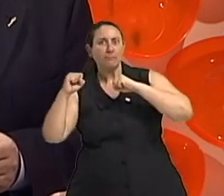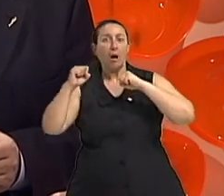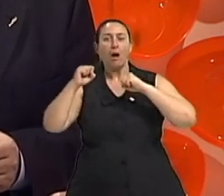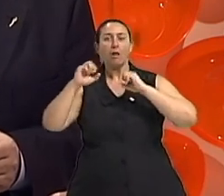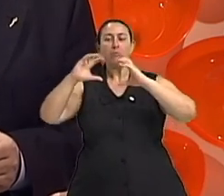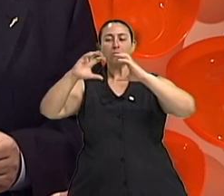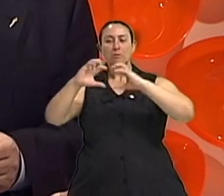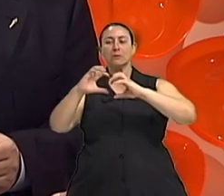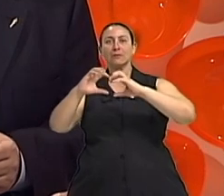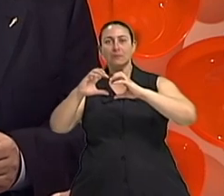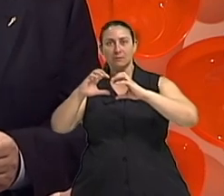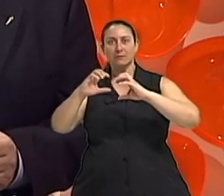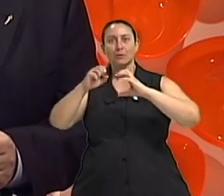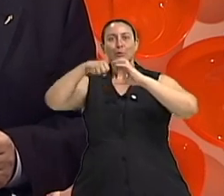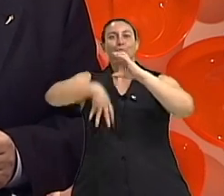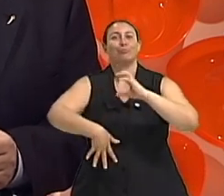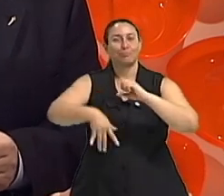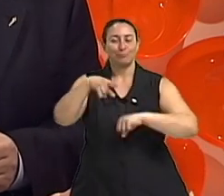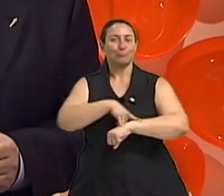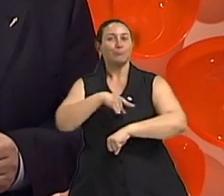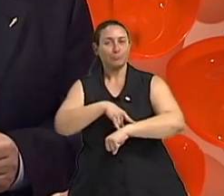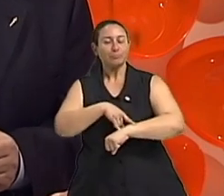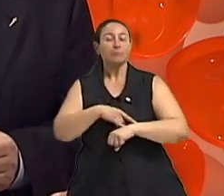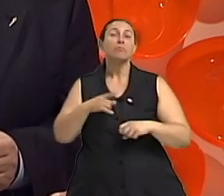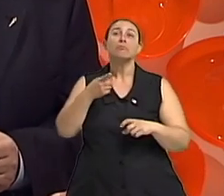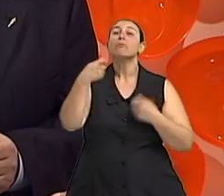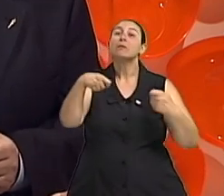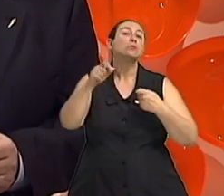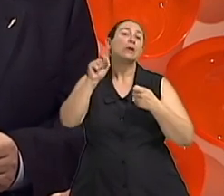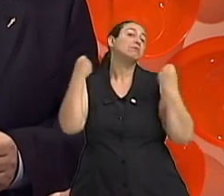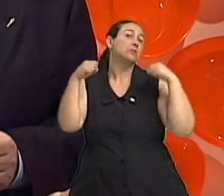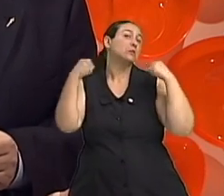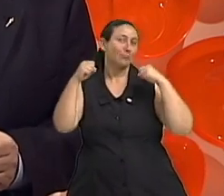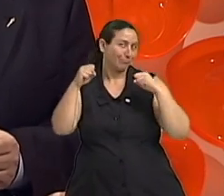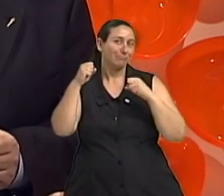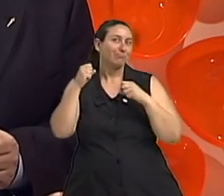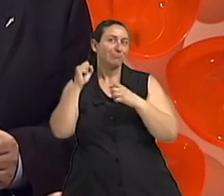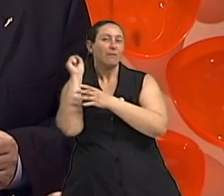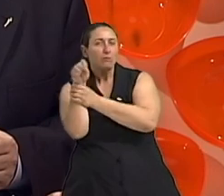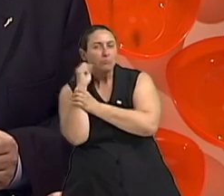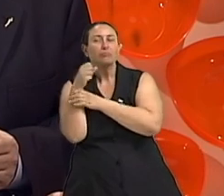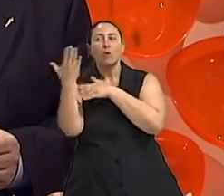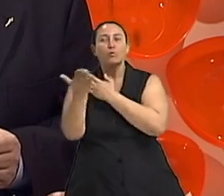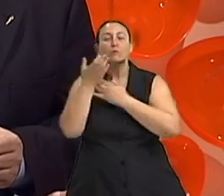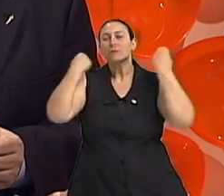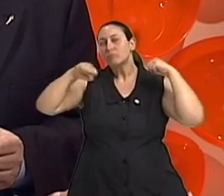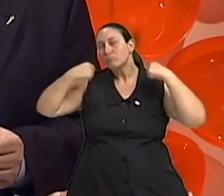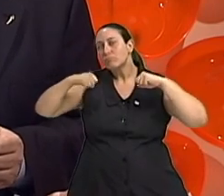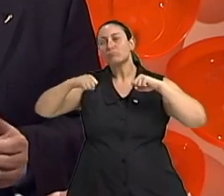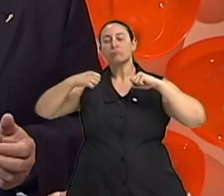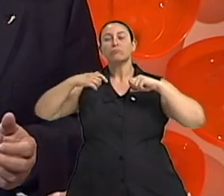treinamento físico preparo exercício físico especialmente exercício físico